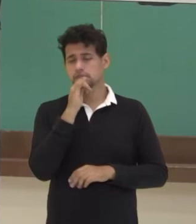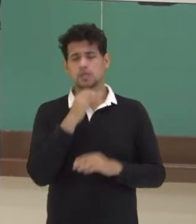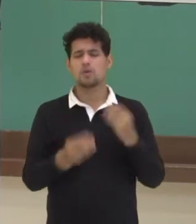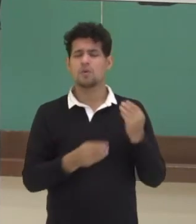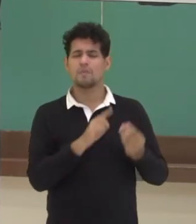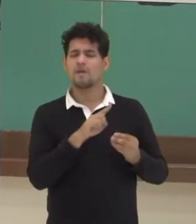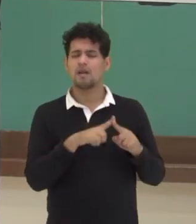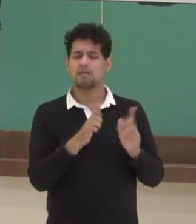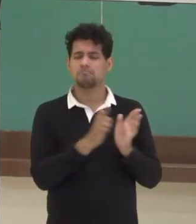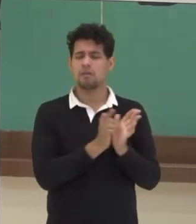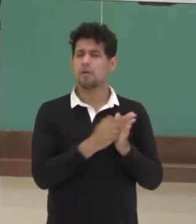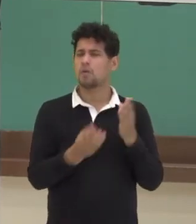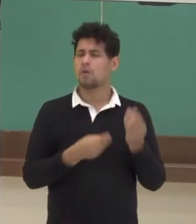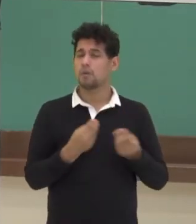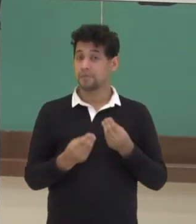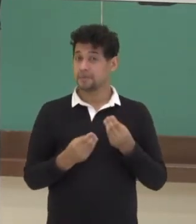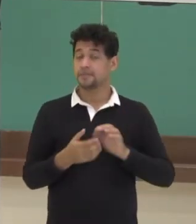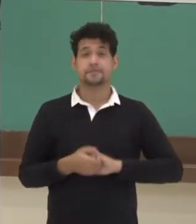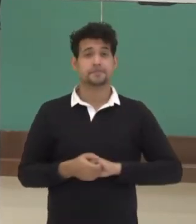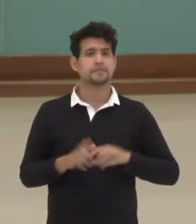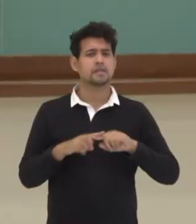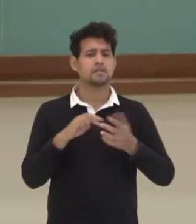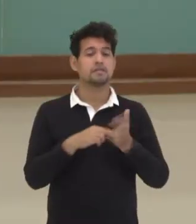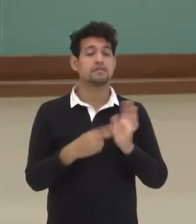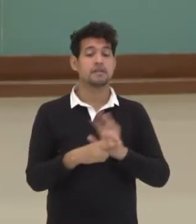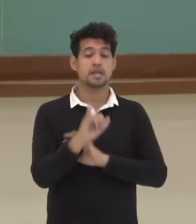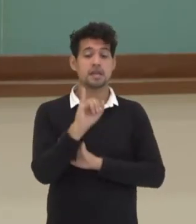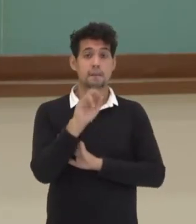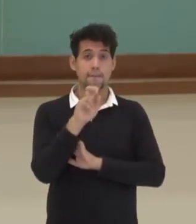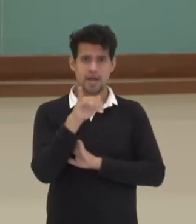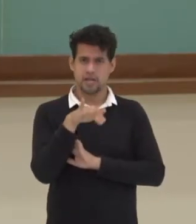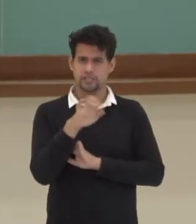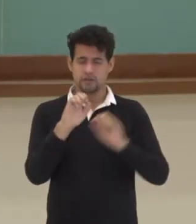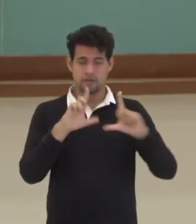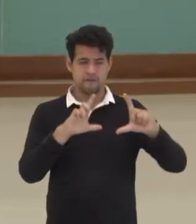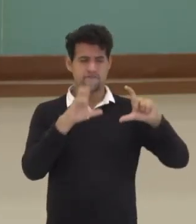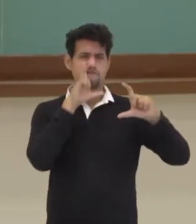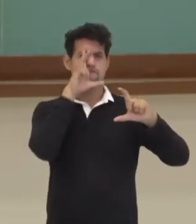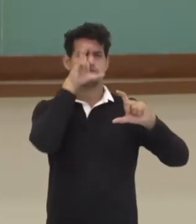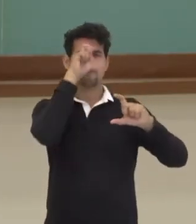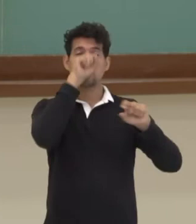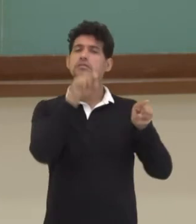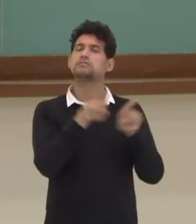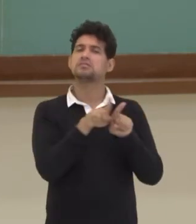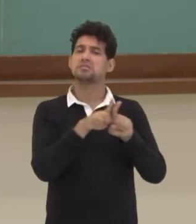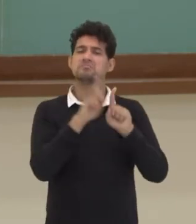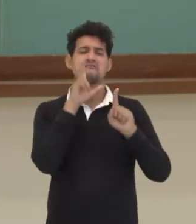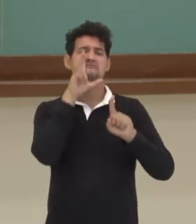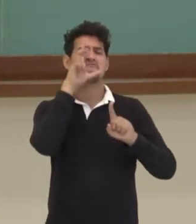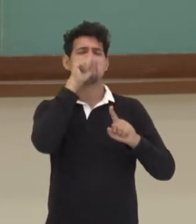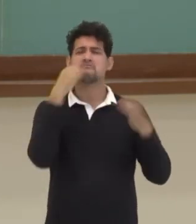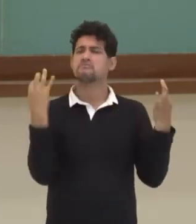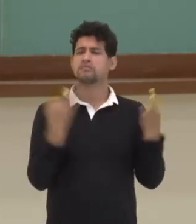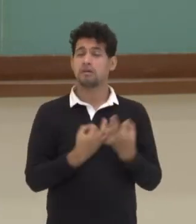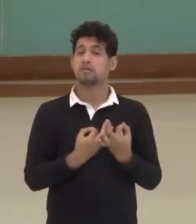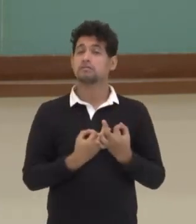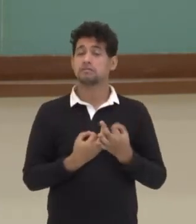panfleto. Então são imagens vivas, observando aqui, imagens bem vivas, o que mais?